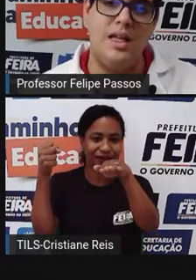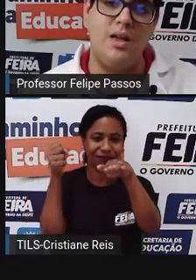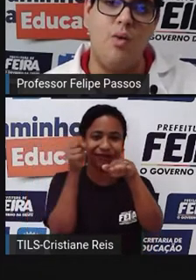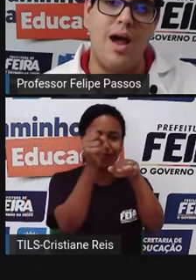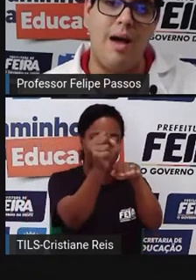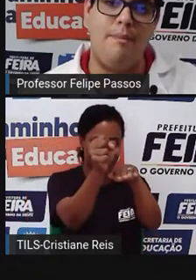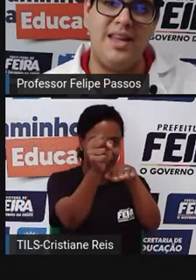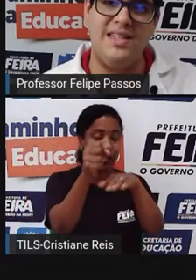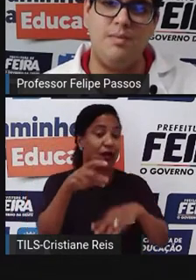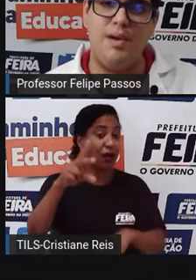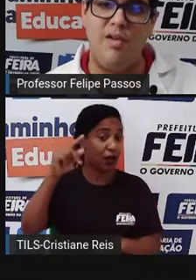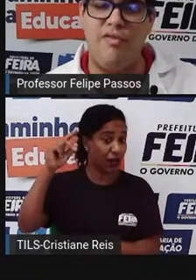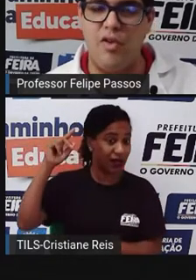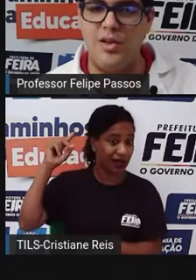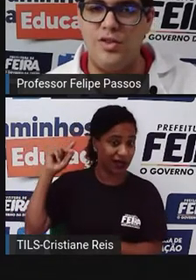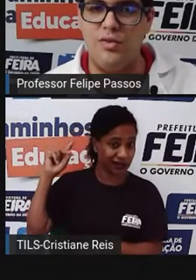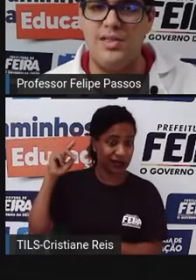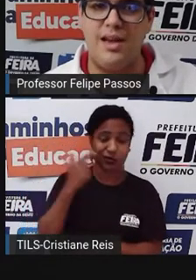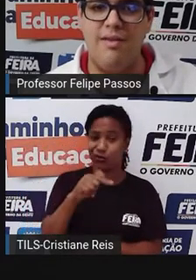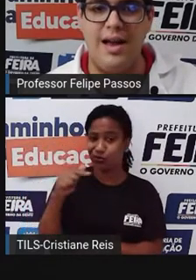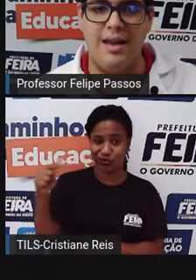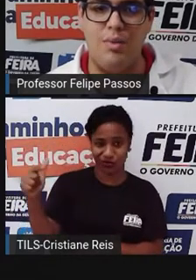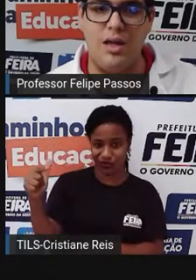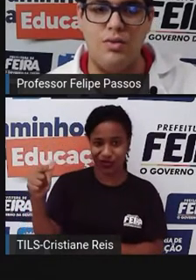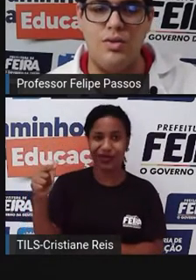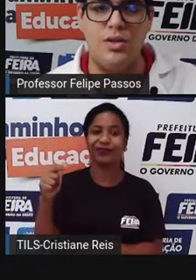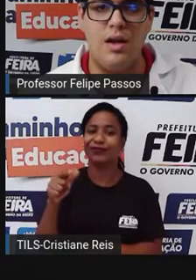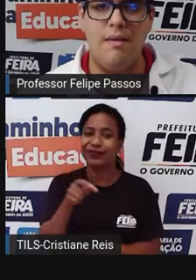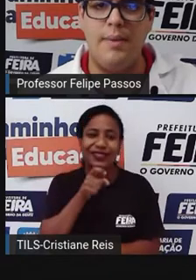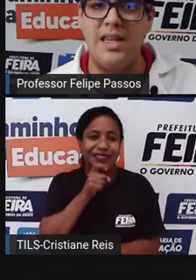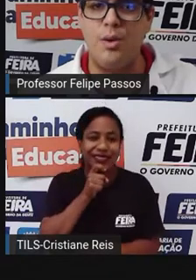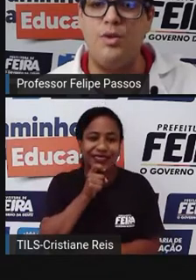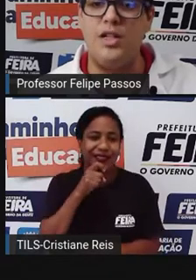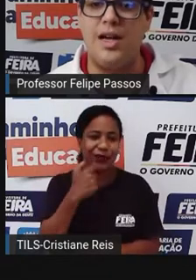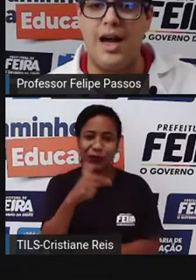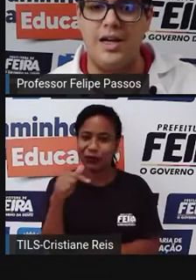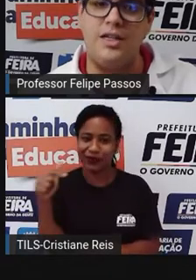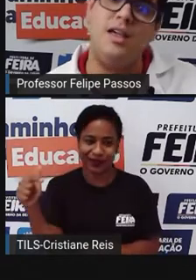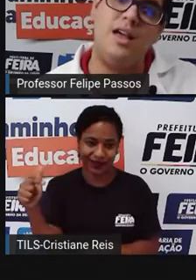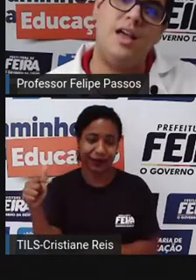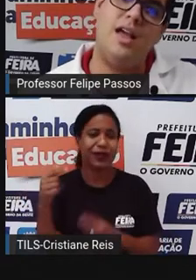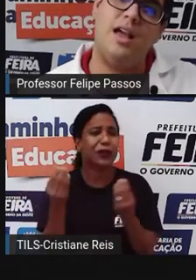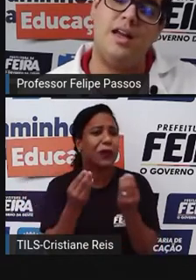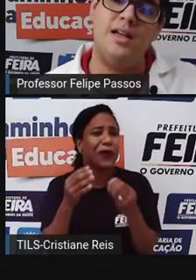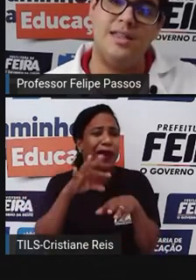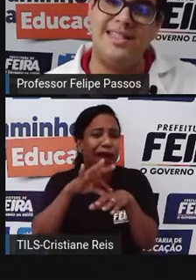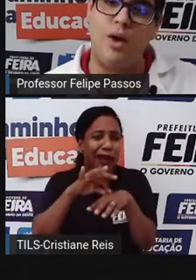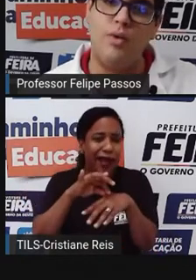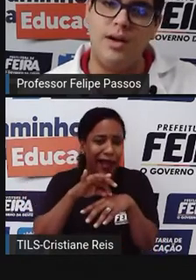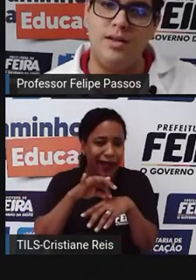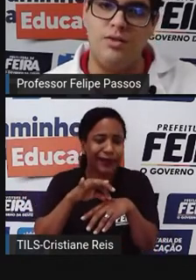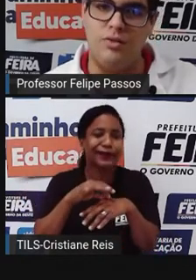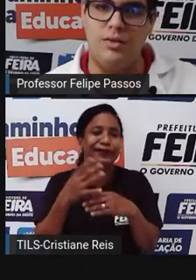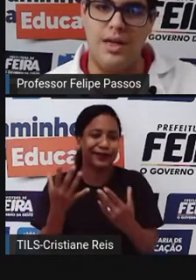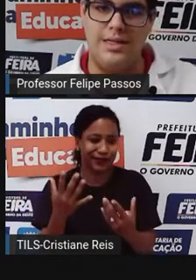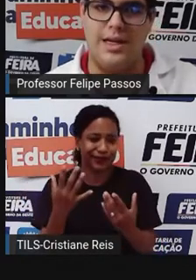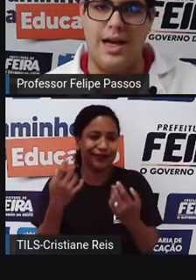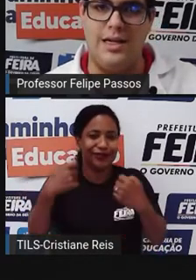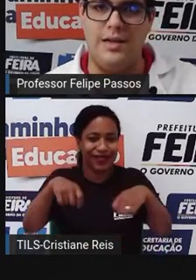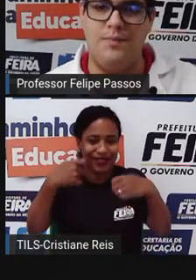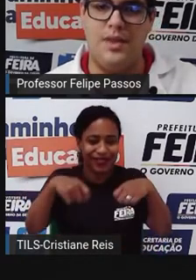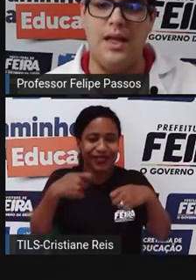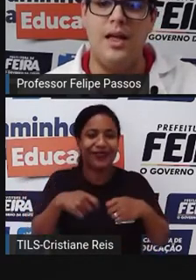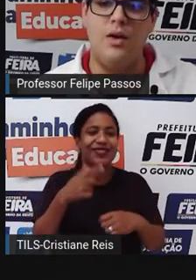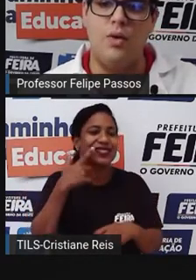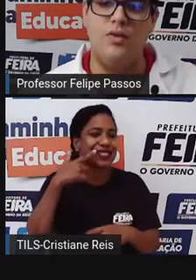então a principal forma de conservar alimentos, principalmente carne, era salgando essa